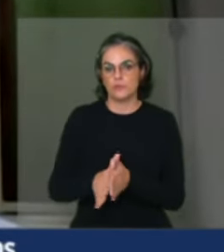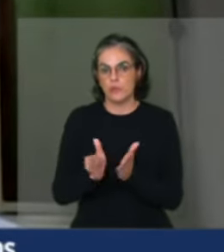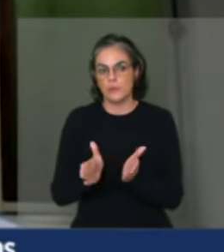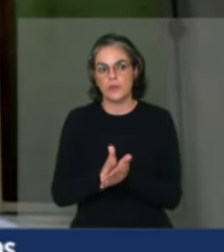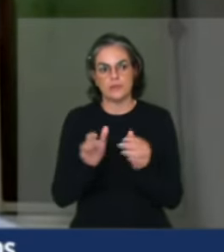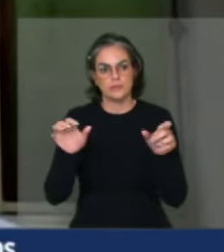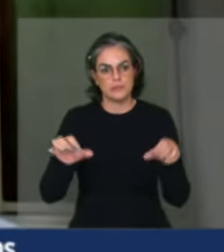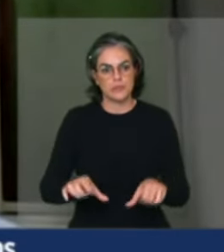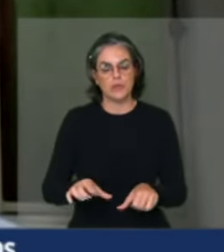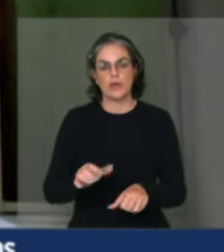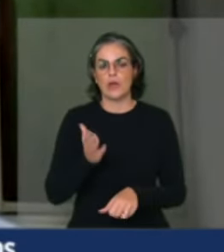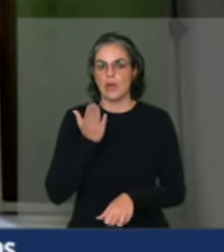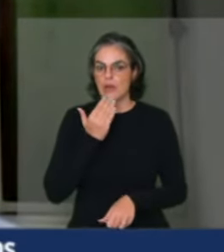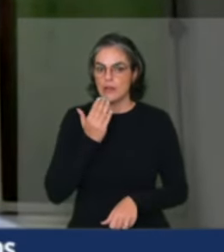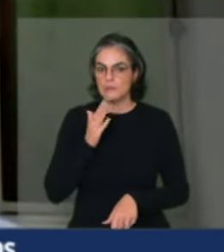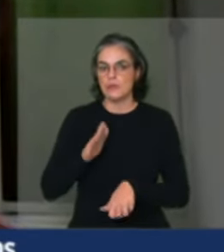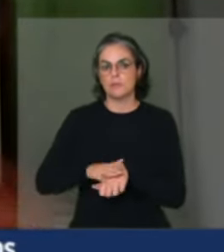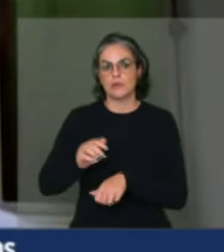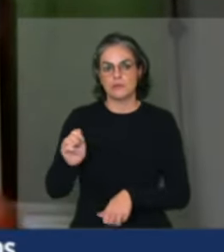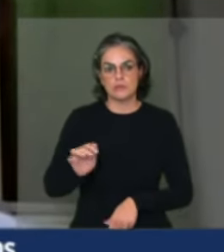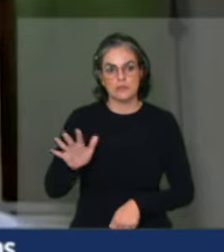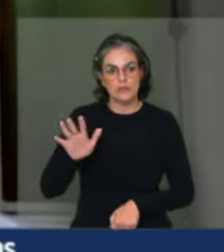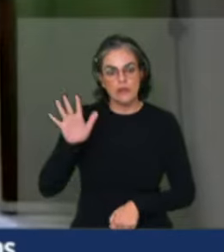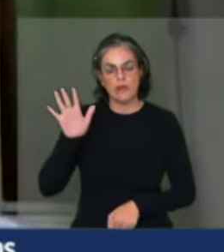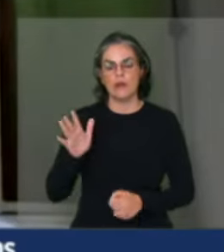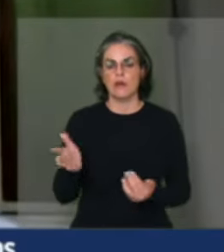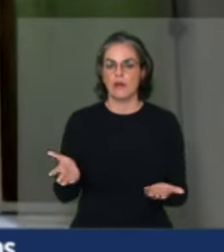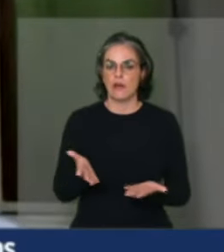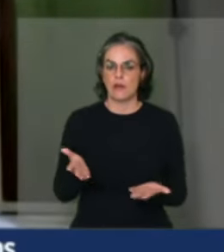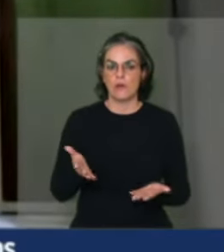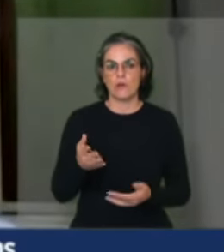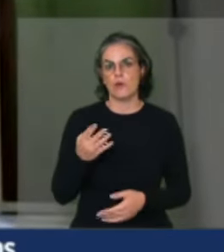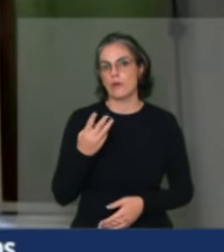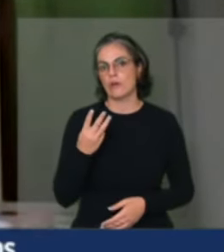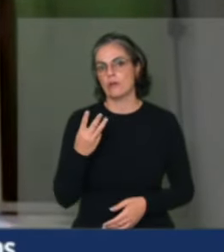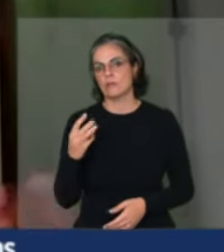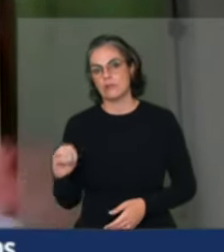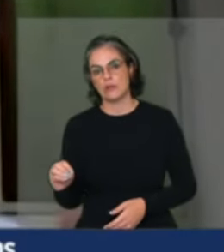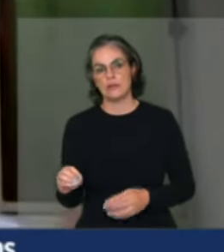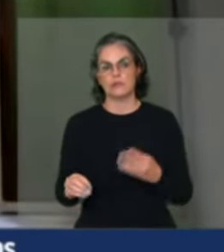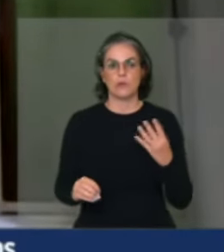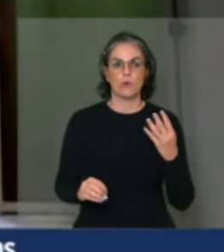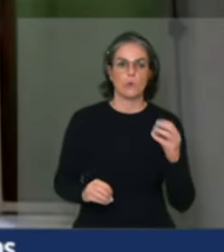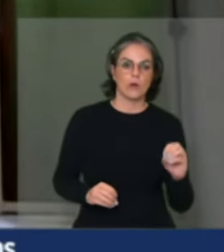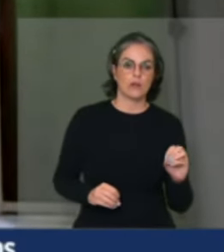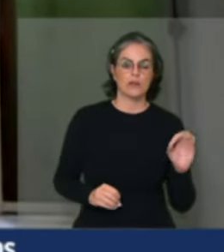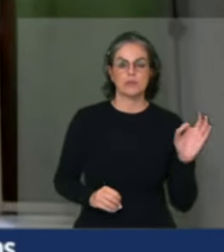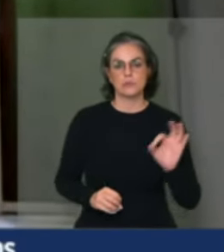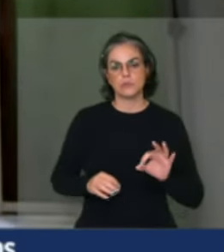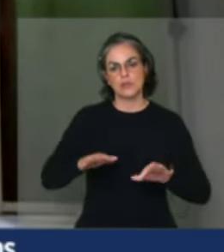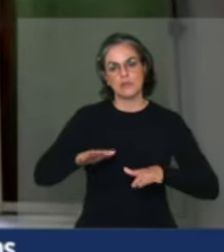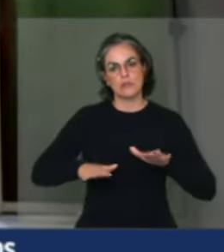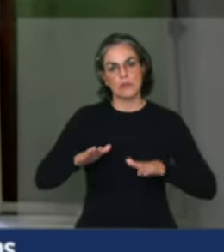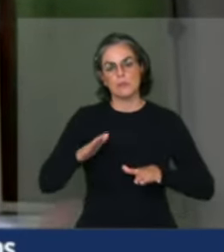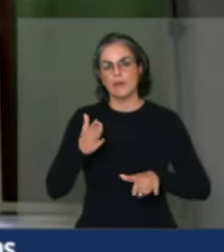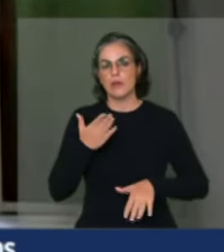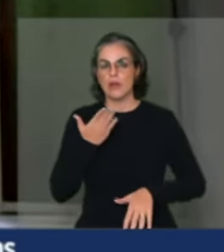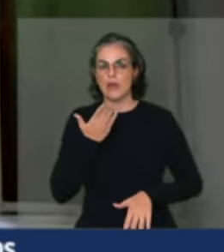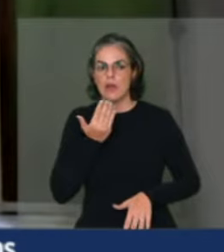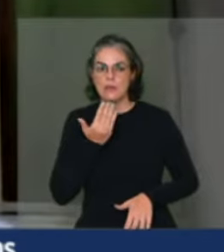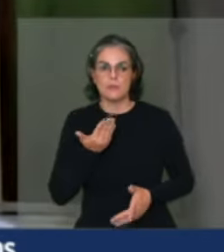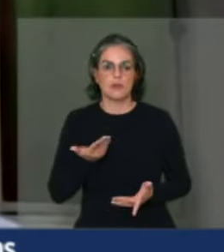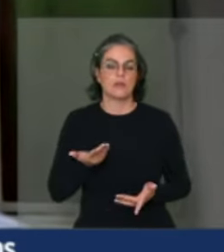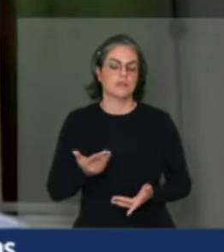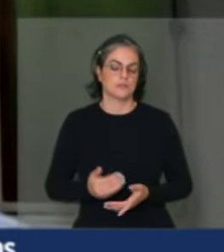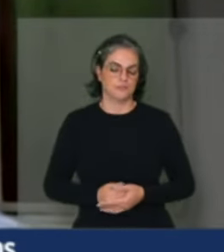subiram em média 40%, 30% se pegar por cadeia de produtos. Para piorar